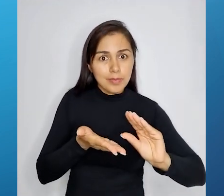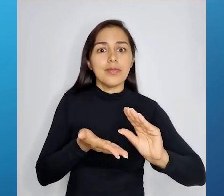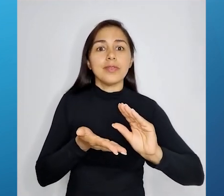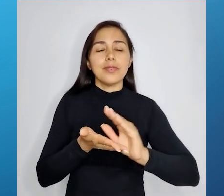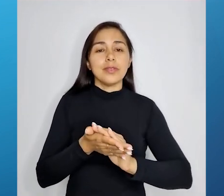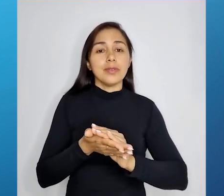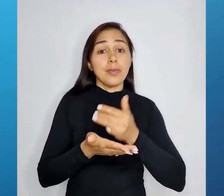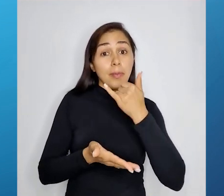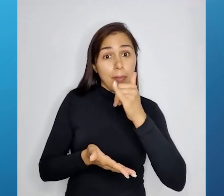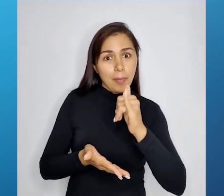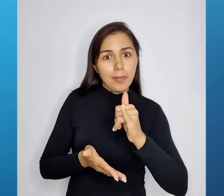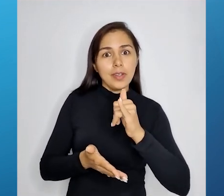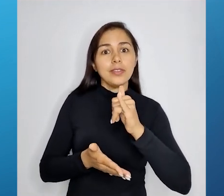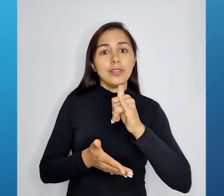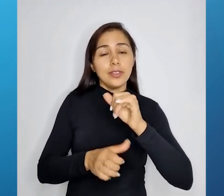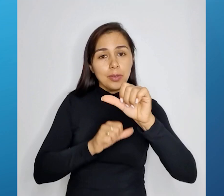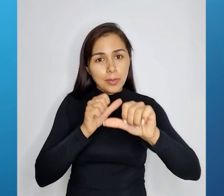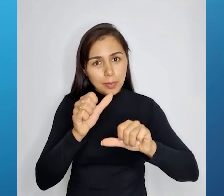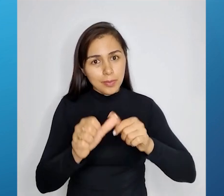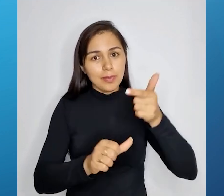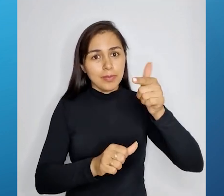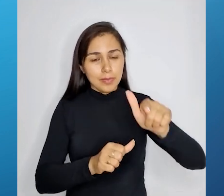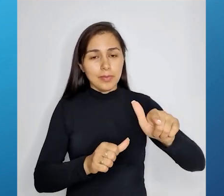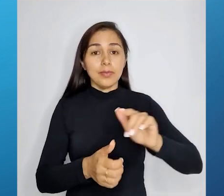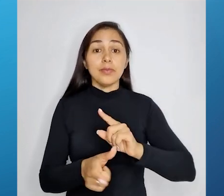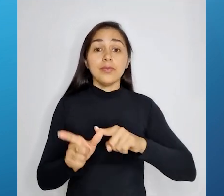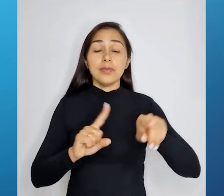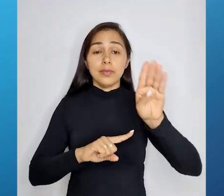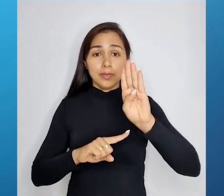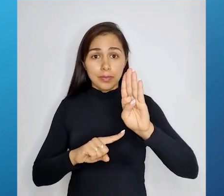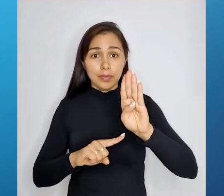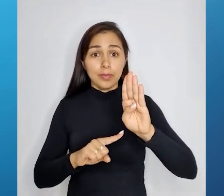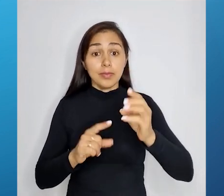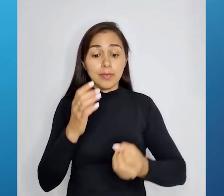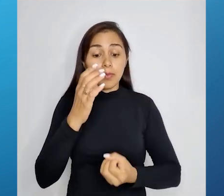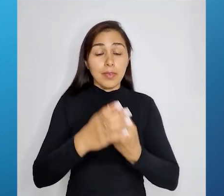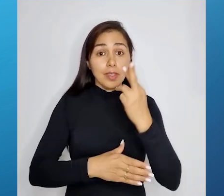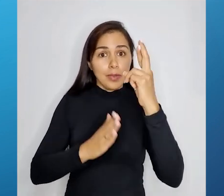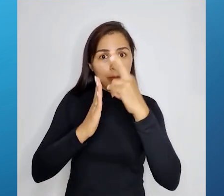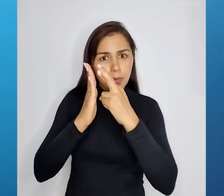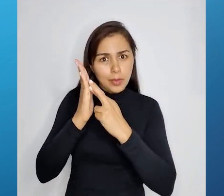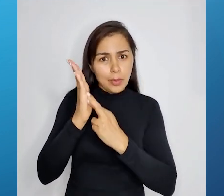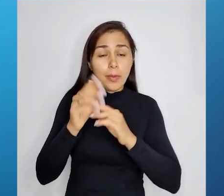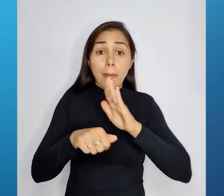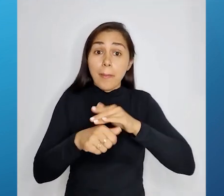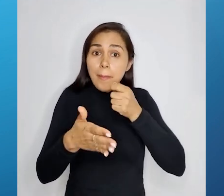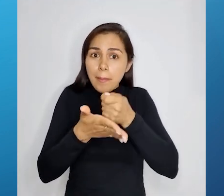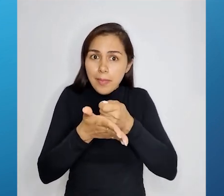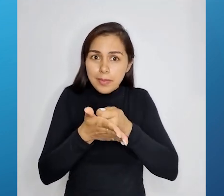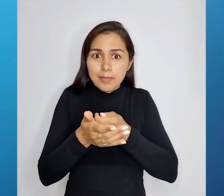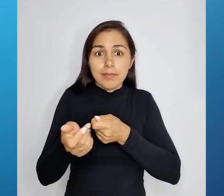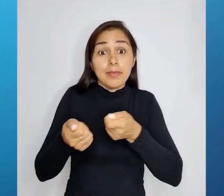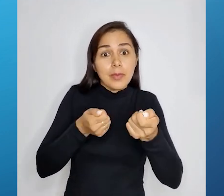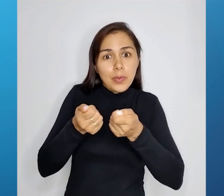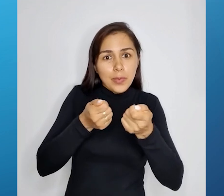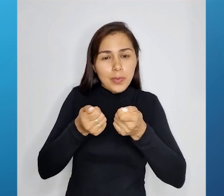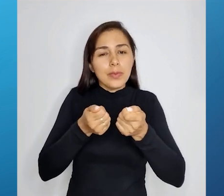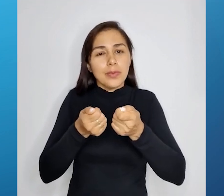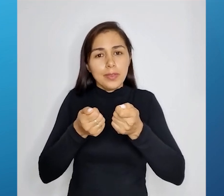energias renováveis? Letra B. Implementando regulamentações mais rígidas para o controle da poluição?